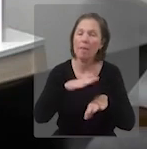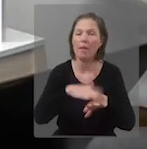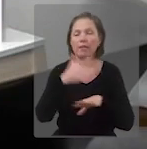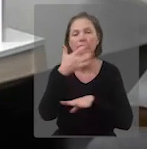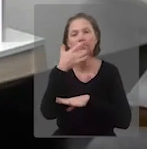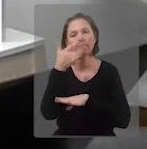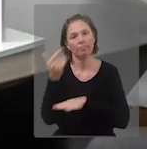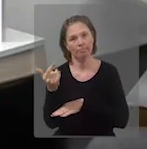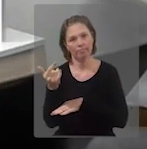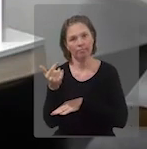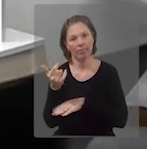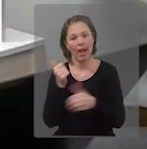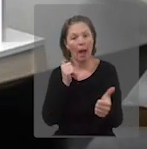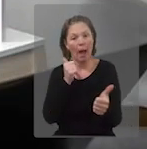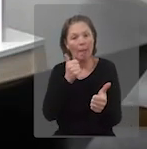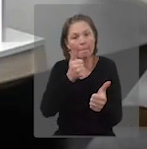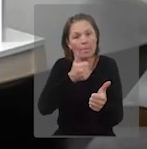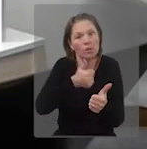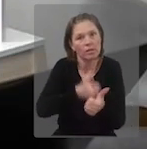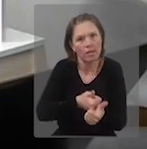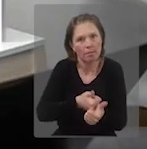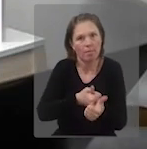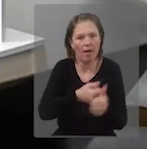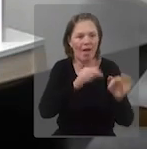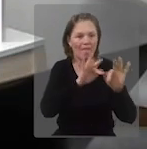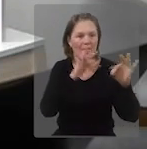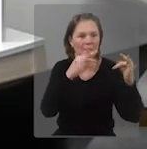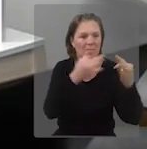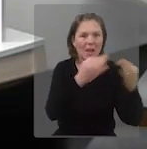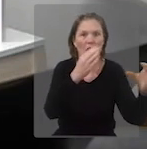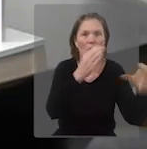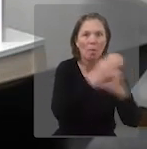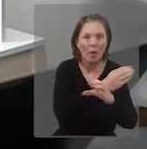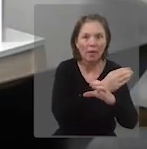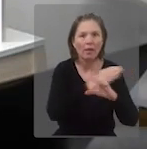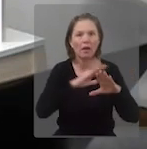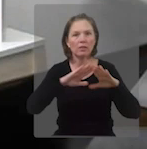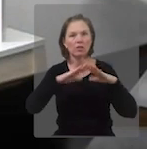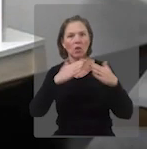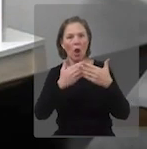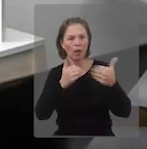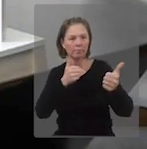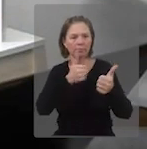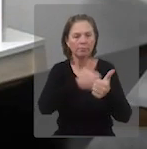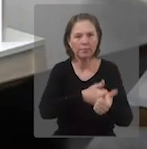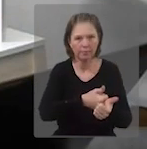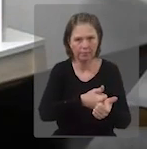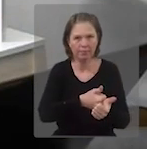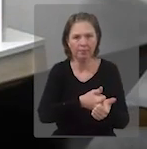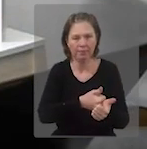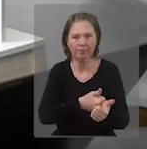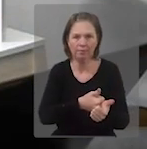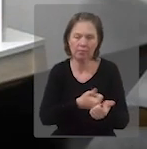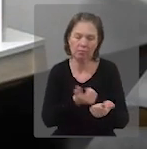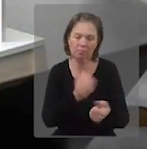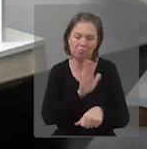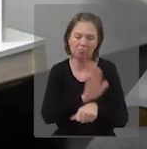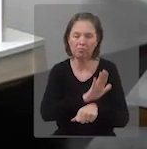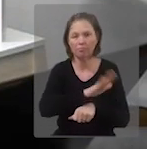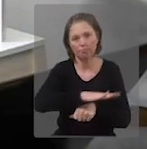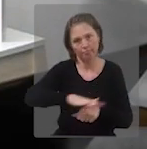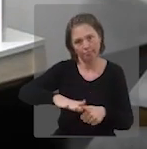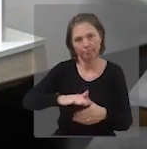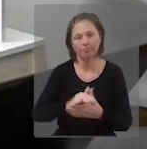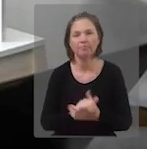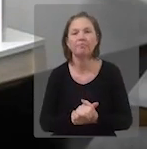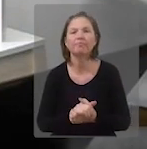é, por exemplo, uma das facilidades que vem com a tecnologia. Ou seja, aproxima a família toda daquele contexto educacional da